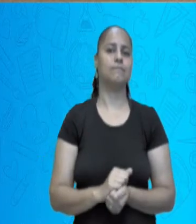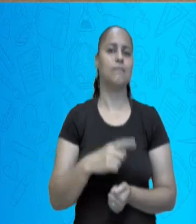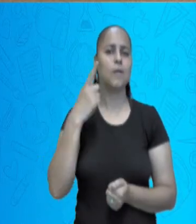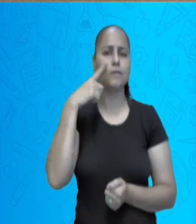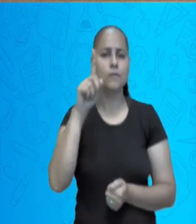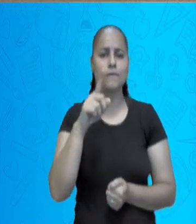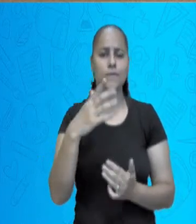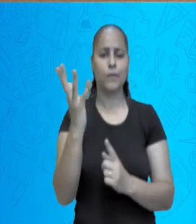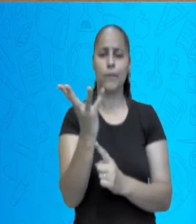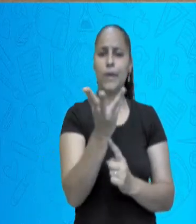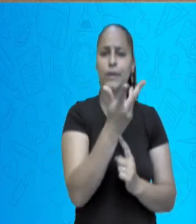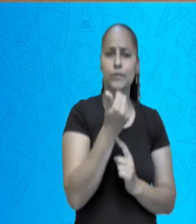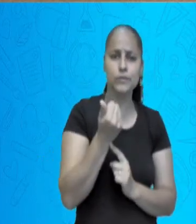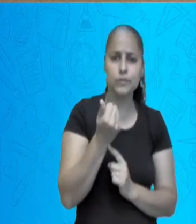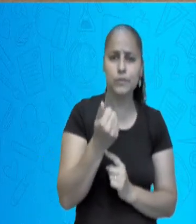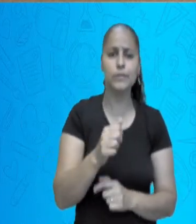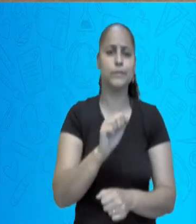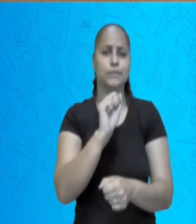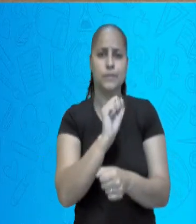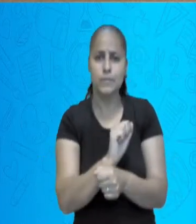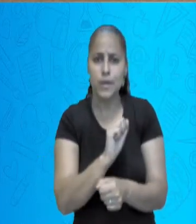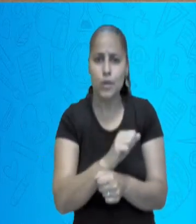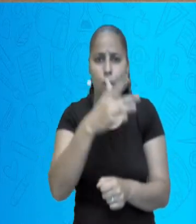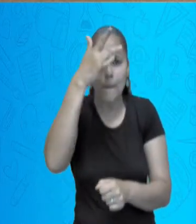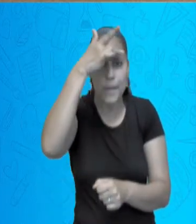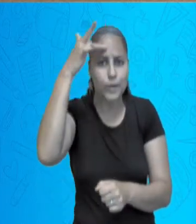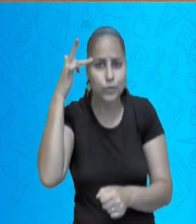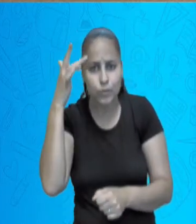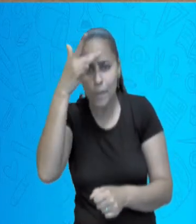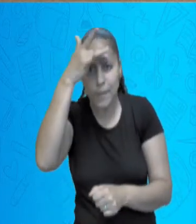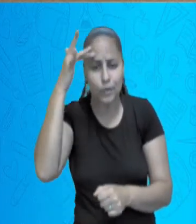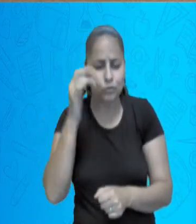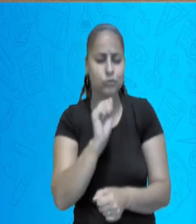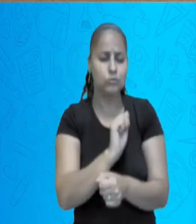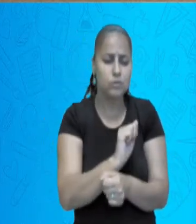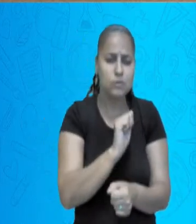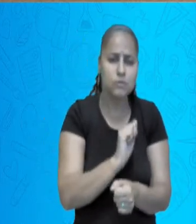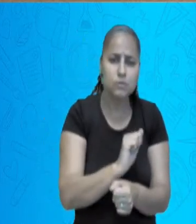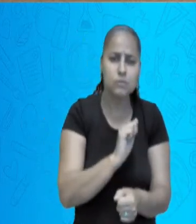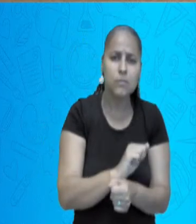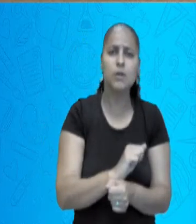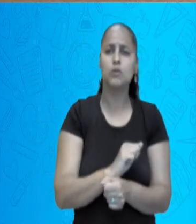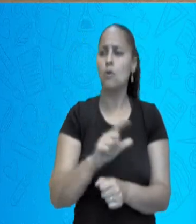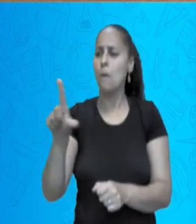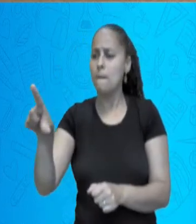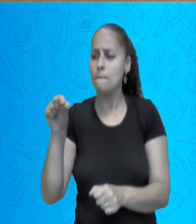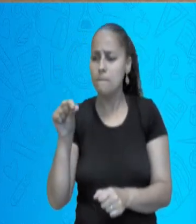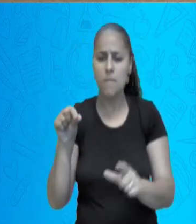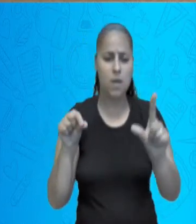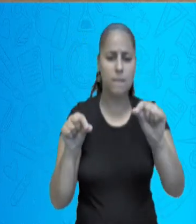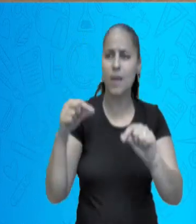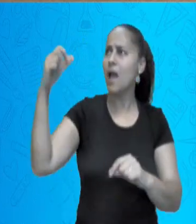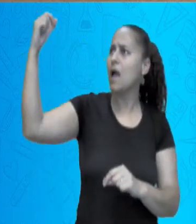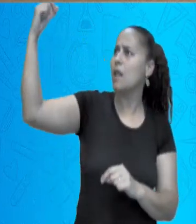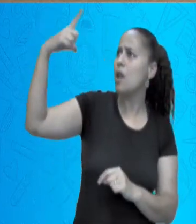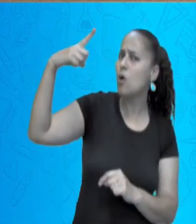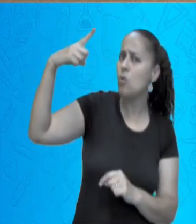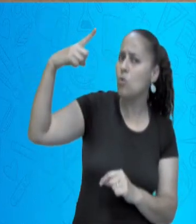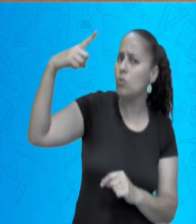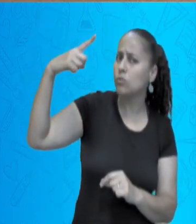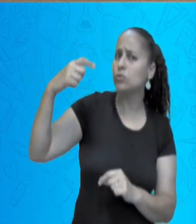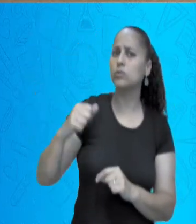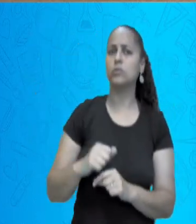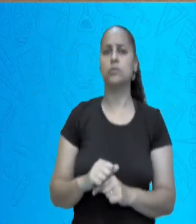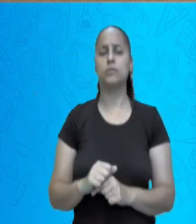o artista, o artista barra, fotógrafo, para poder pegar essa luz, exatamente essa